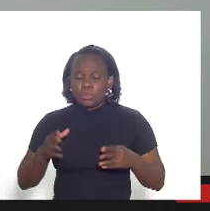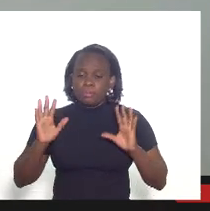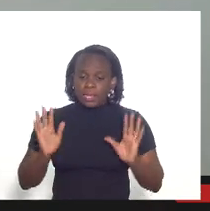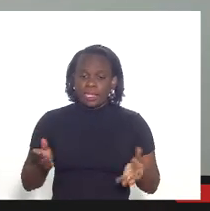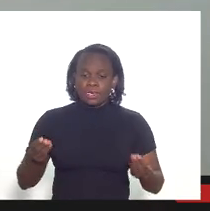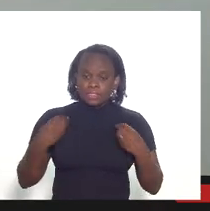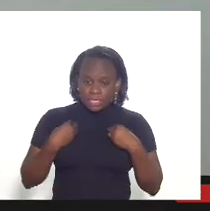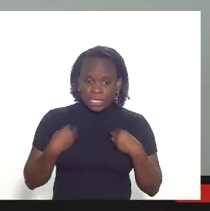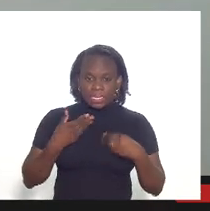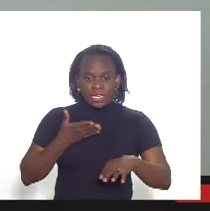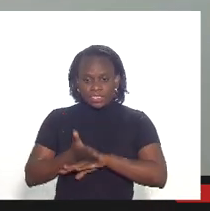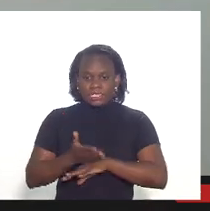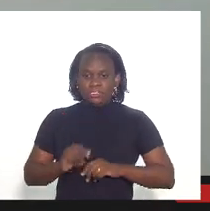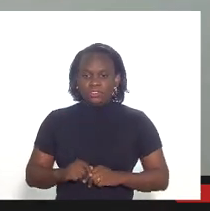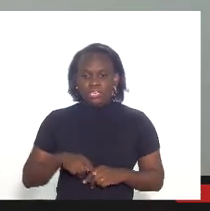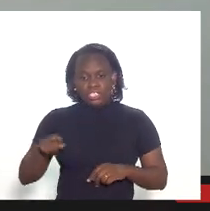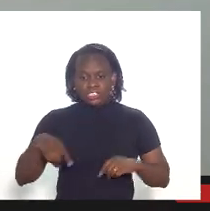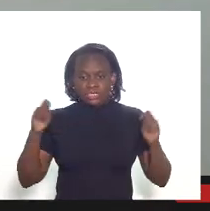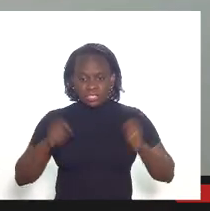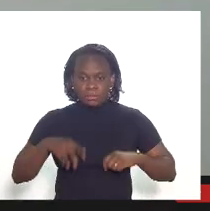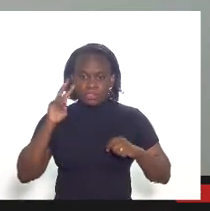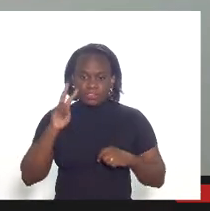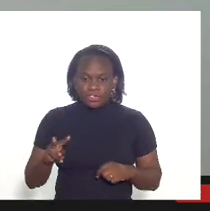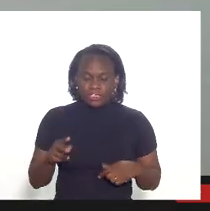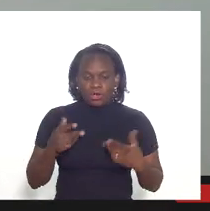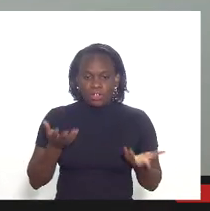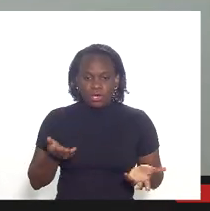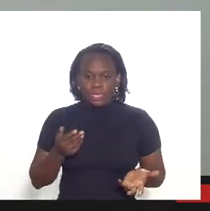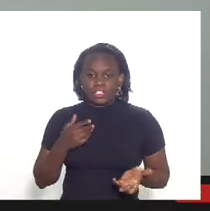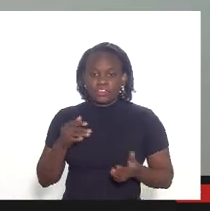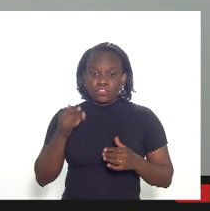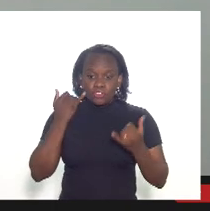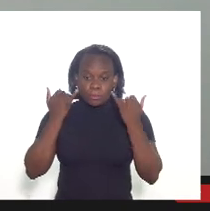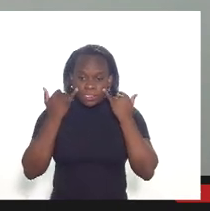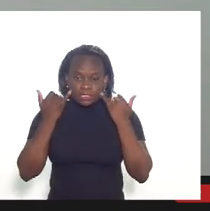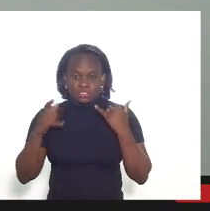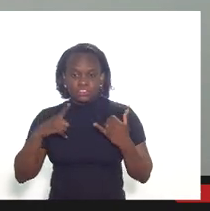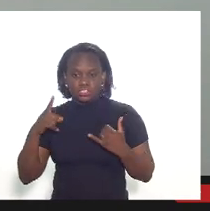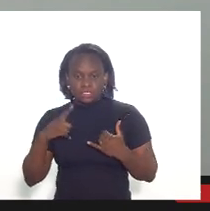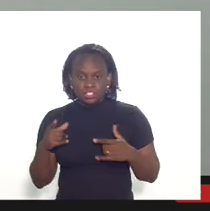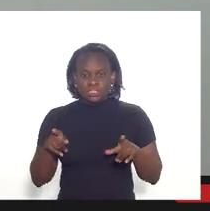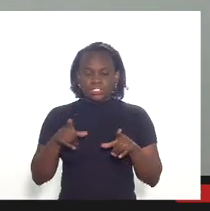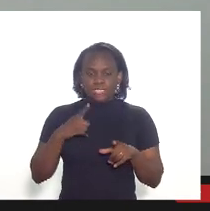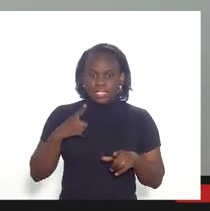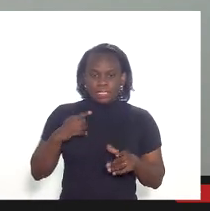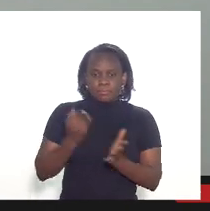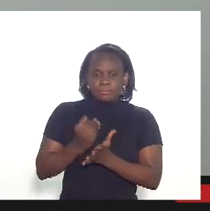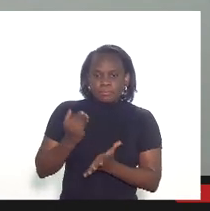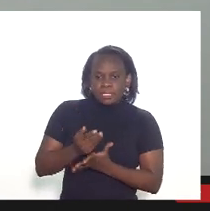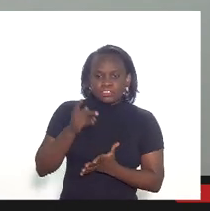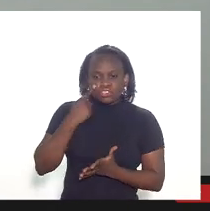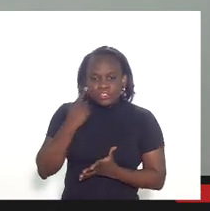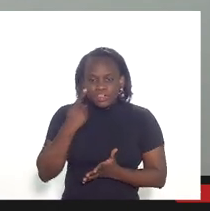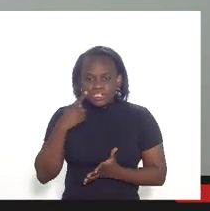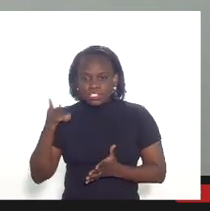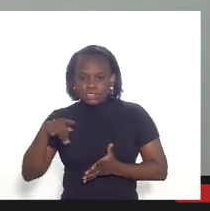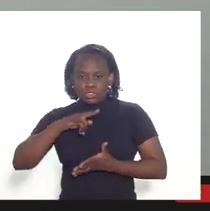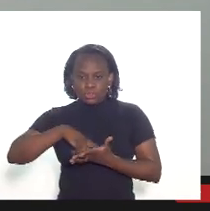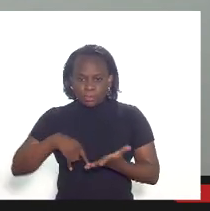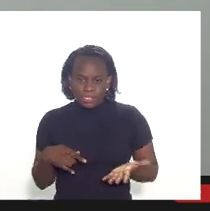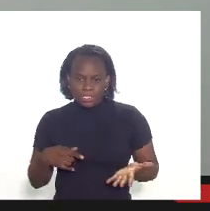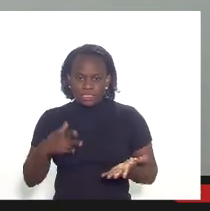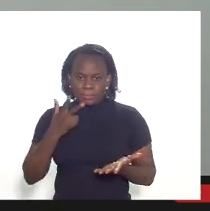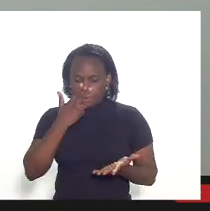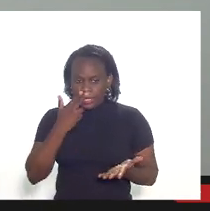acesso porque nós vamos poder ver olha está aqui a informação está aqui ela explodida poxa deixa eu só ver se esses documentos seria uma